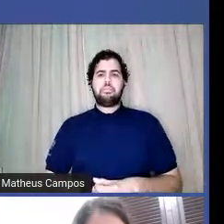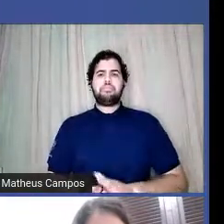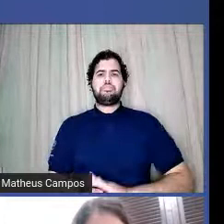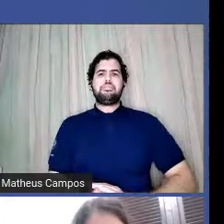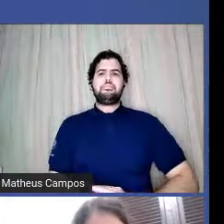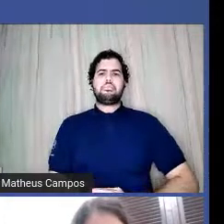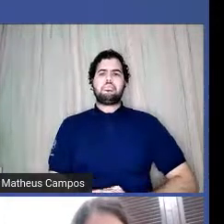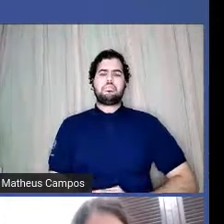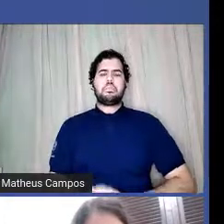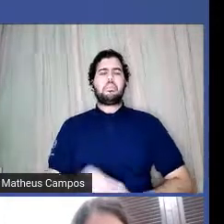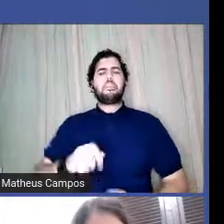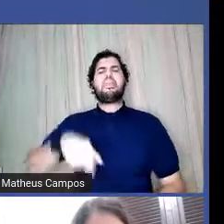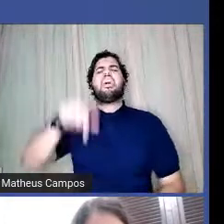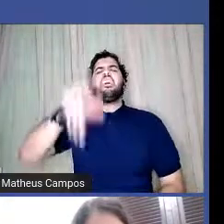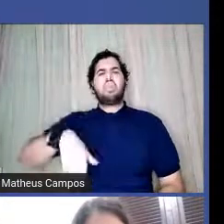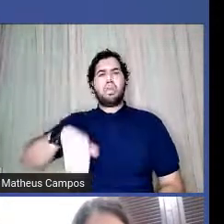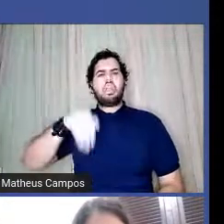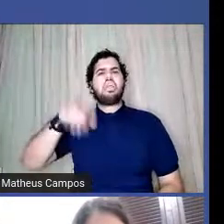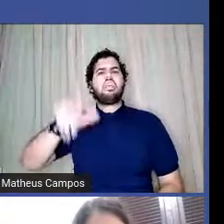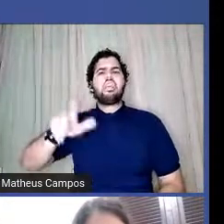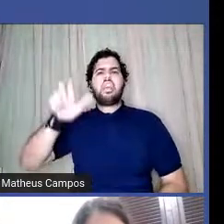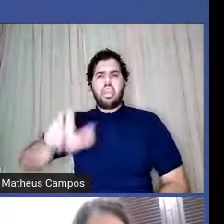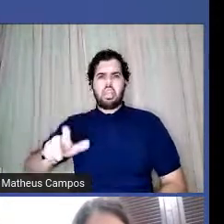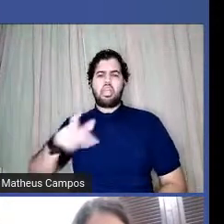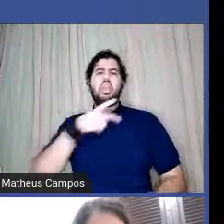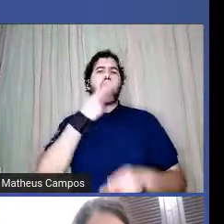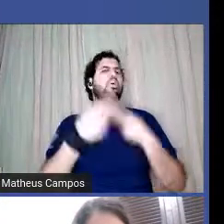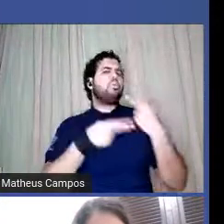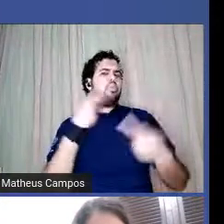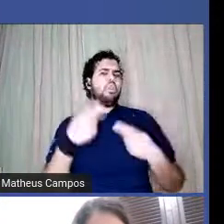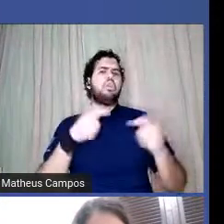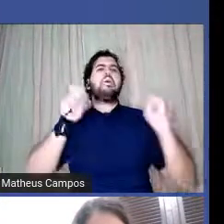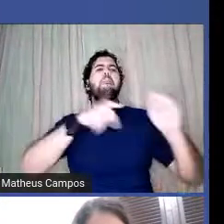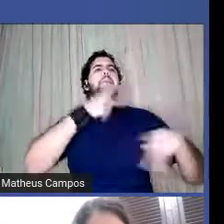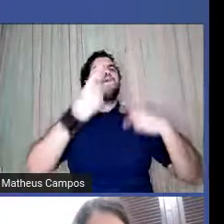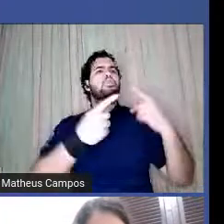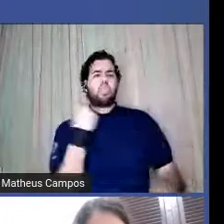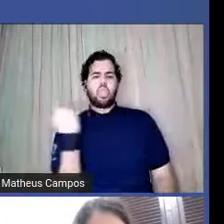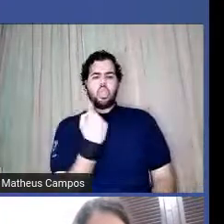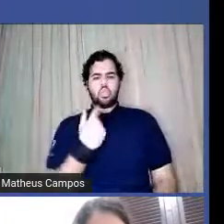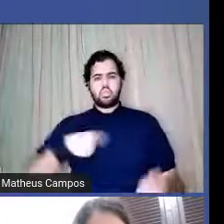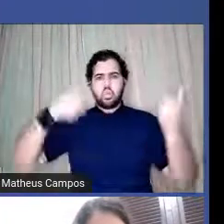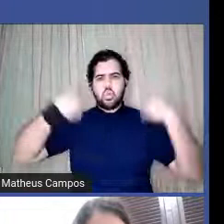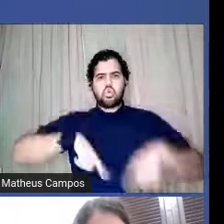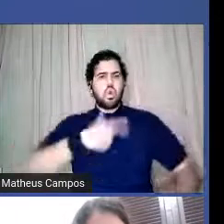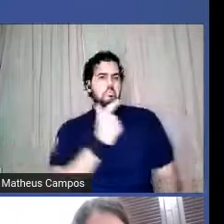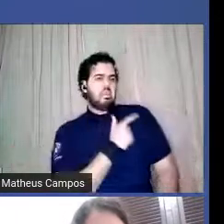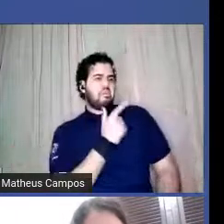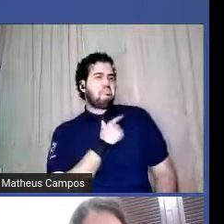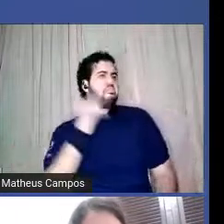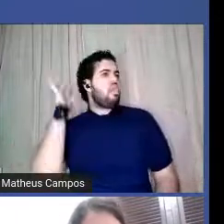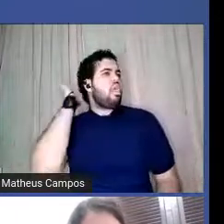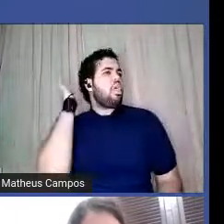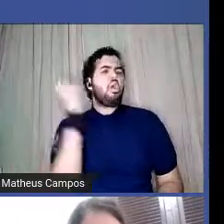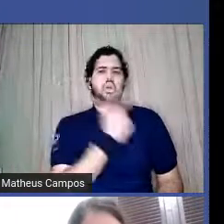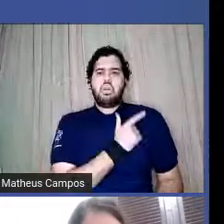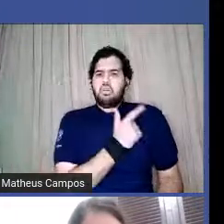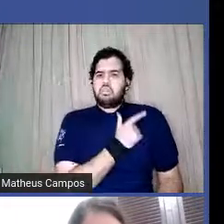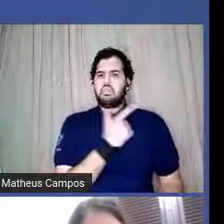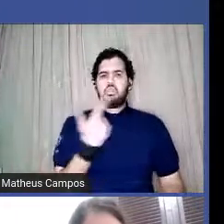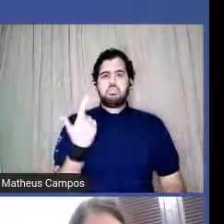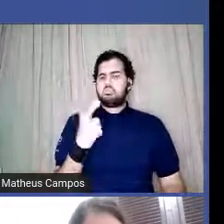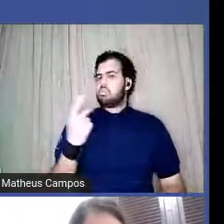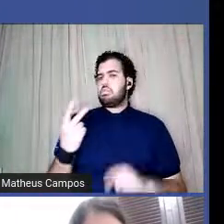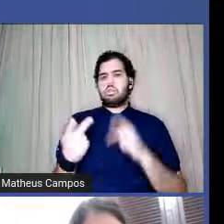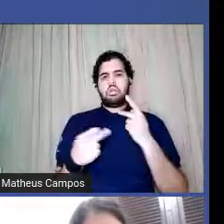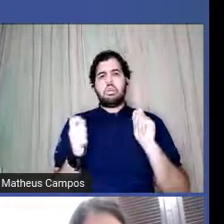Quem é a pessoa que, pra poder falar que o nosso corpo é feio, o nosso cabelo é feio, né? Eu não tenho nem muito lugar de falar pra falar